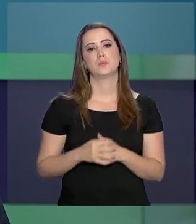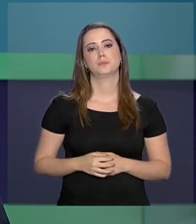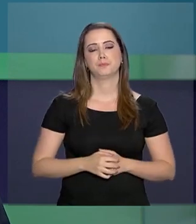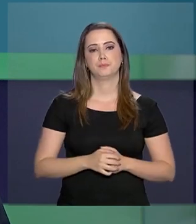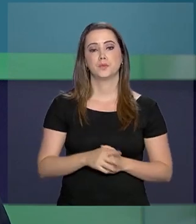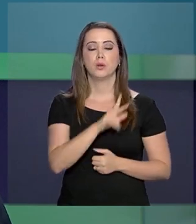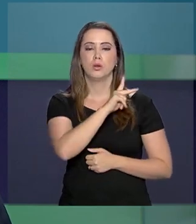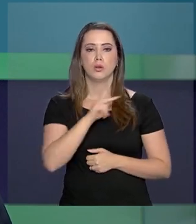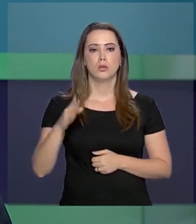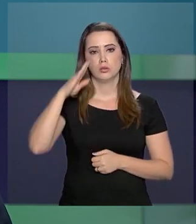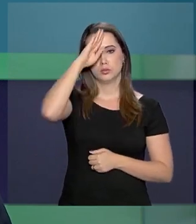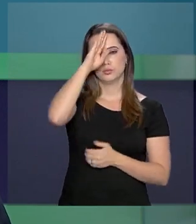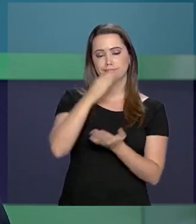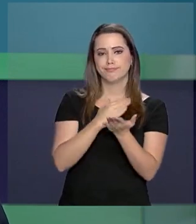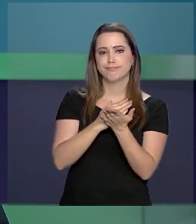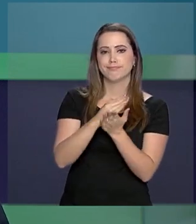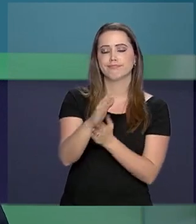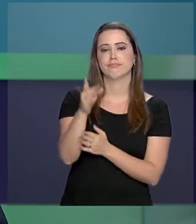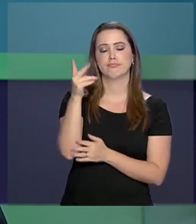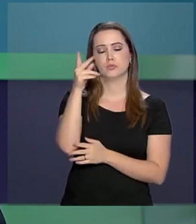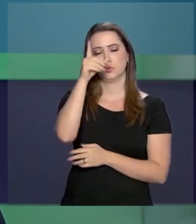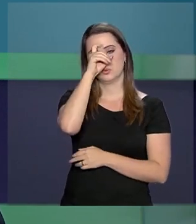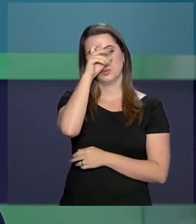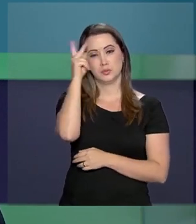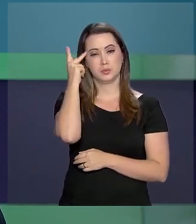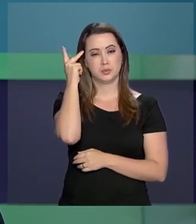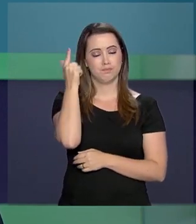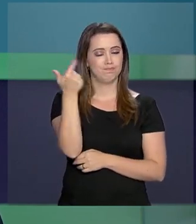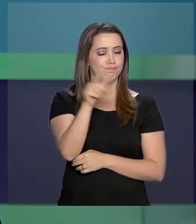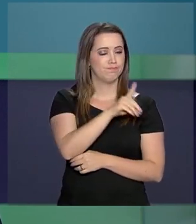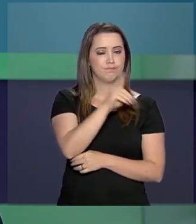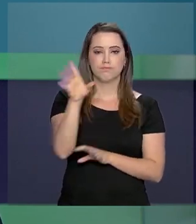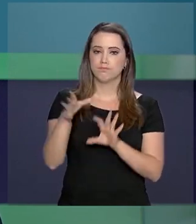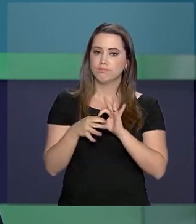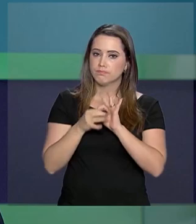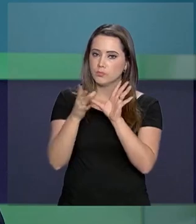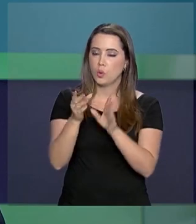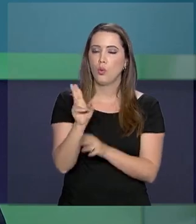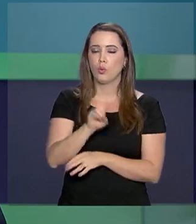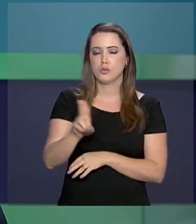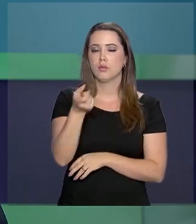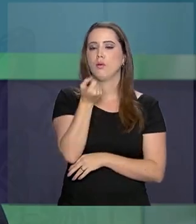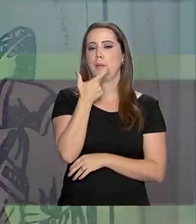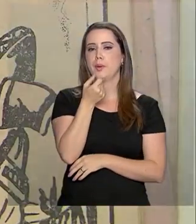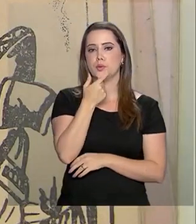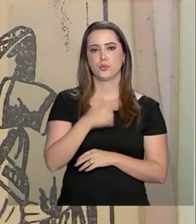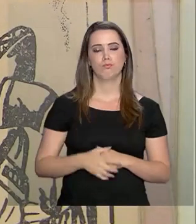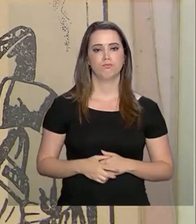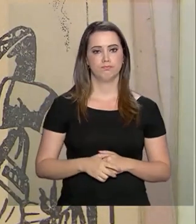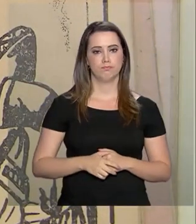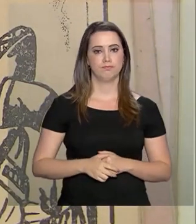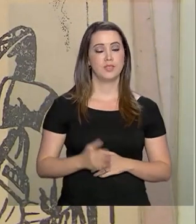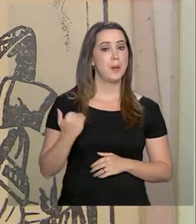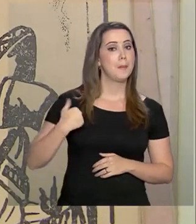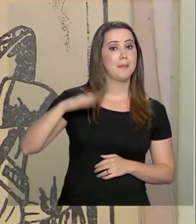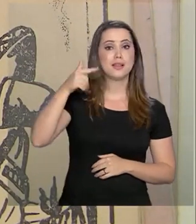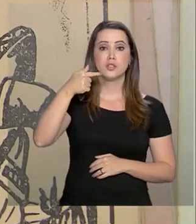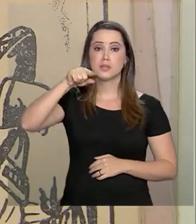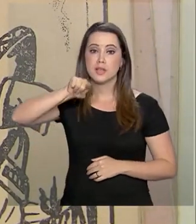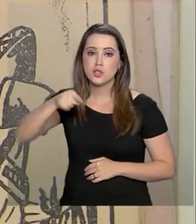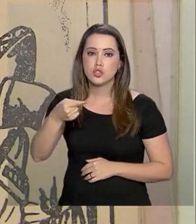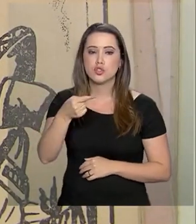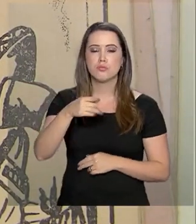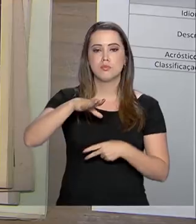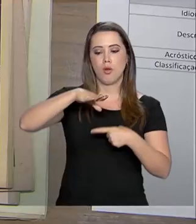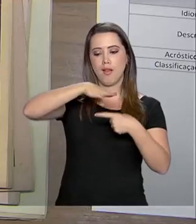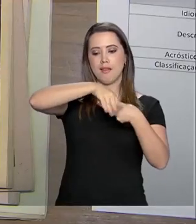Bolsonaro segue internado em São Paulo sem previsão de alta em tratamento com antibióticos. Mais de 7 mil títulos da